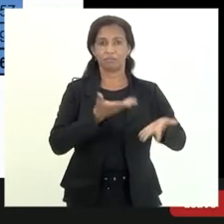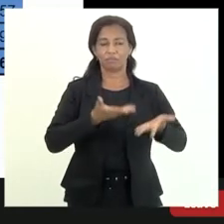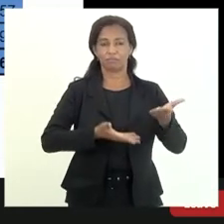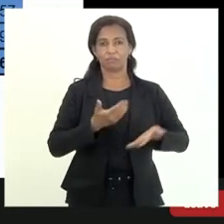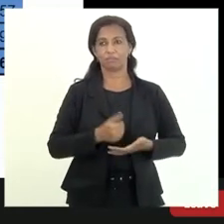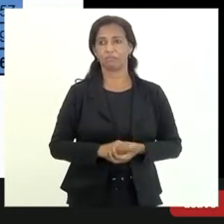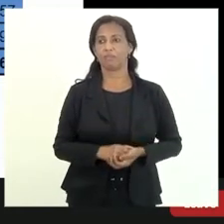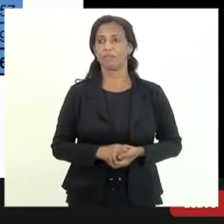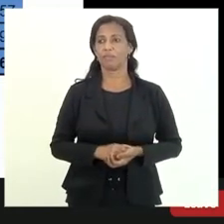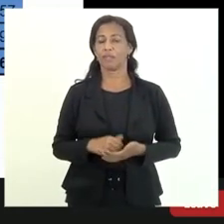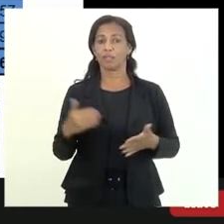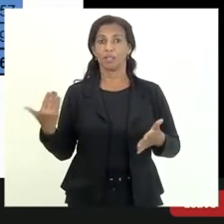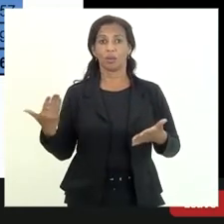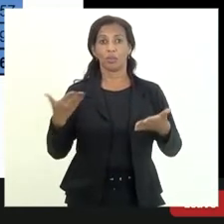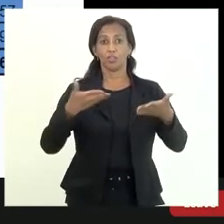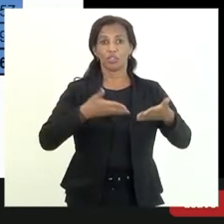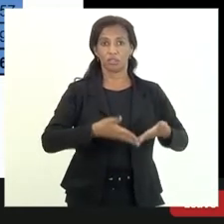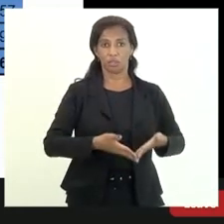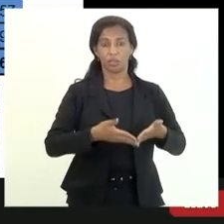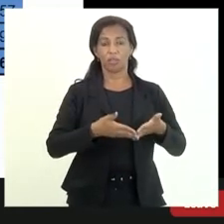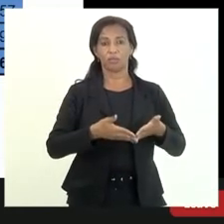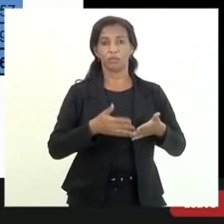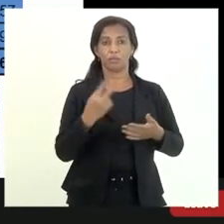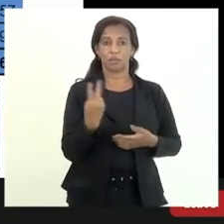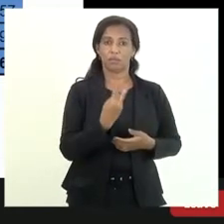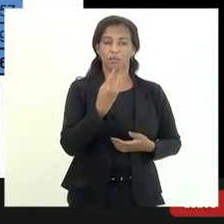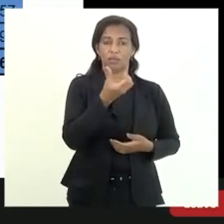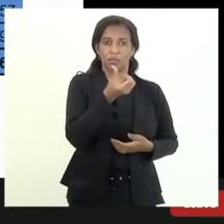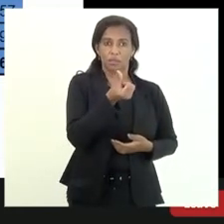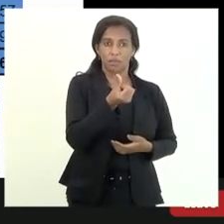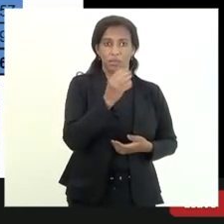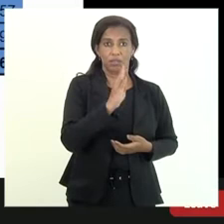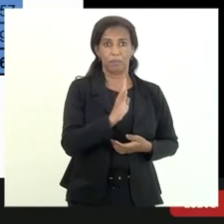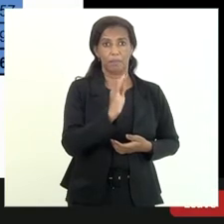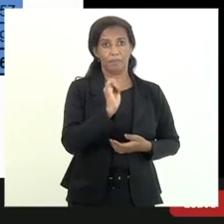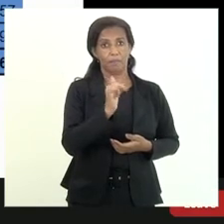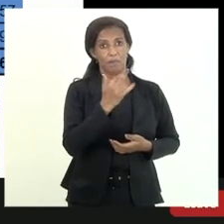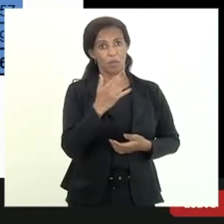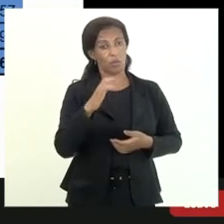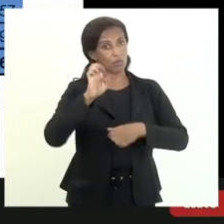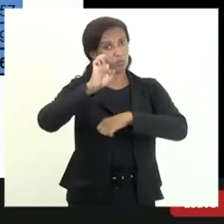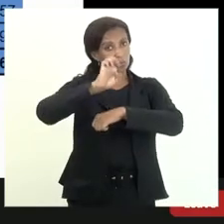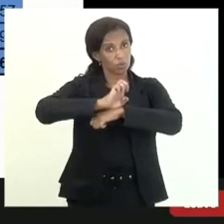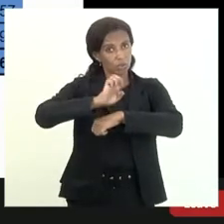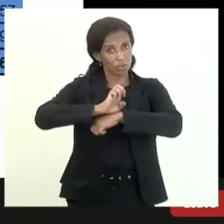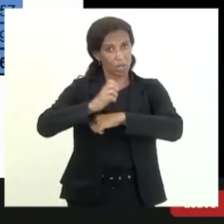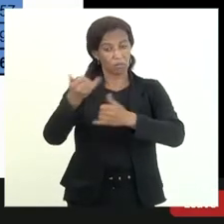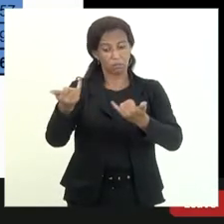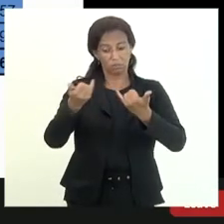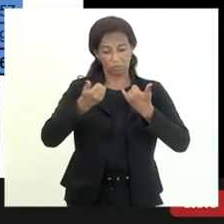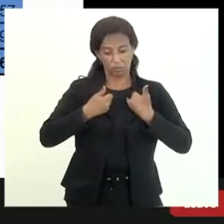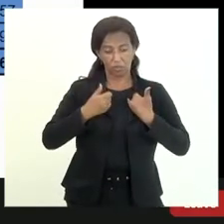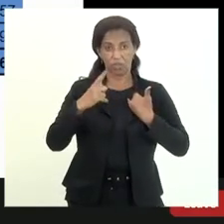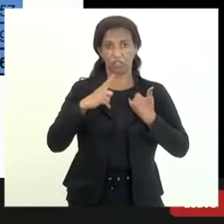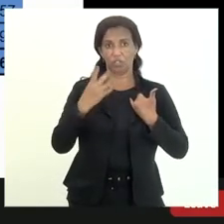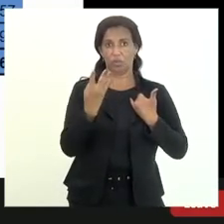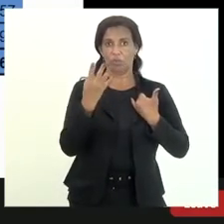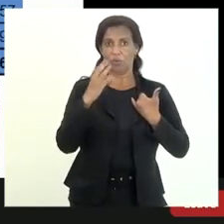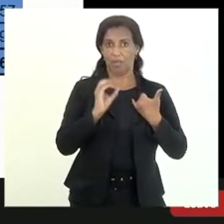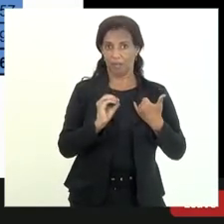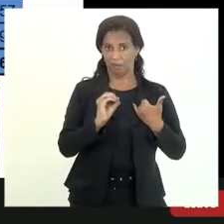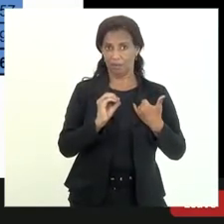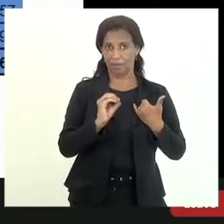nós chegamos a esse valor de 6 bilhões porque o estado informou que tinha 40 desses 40